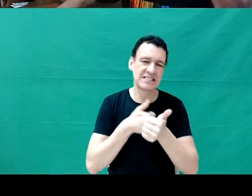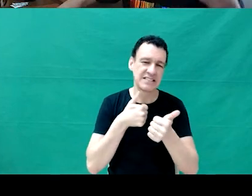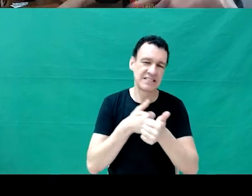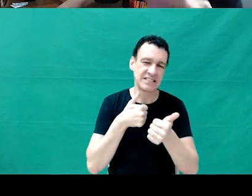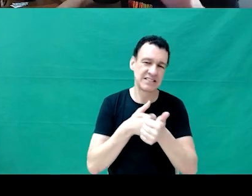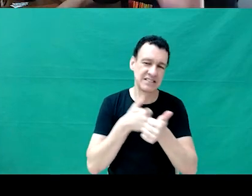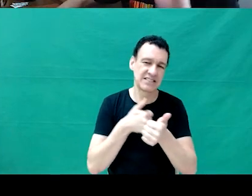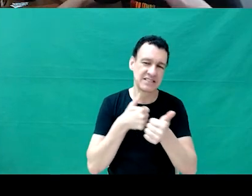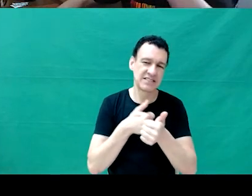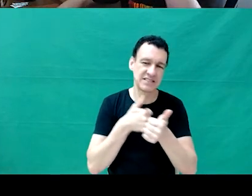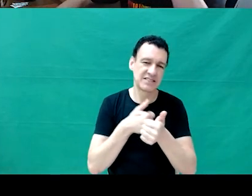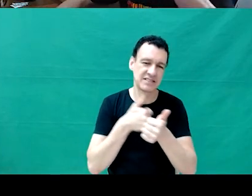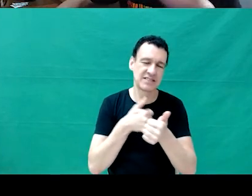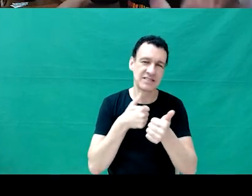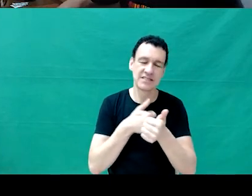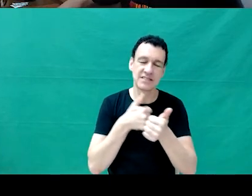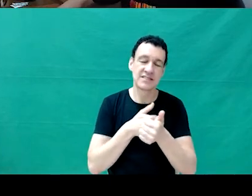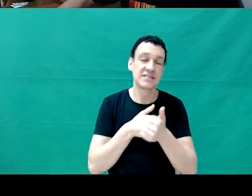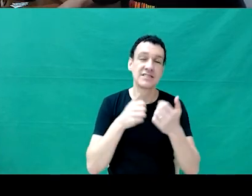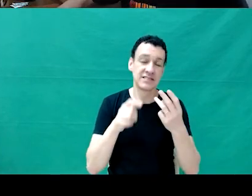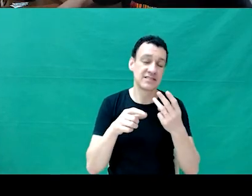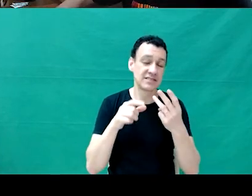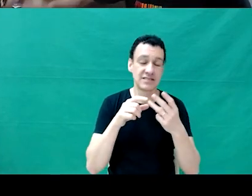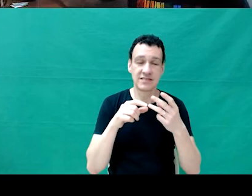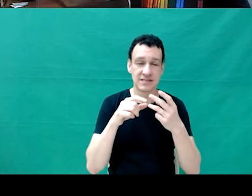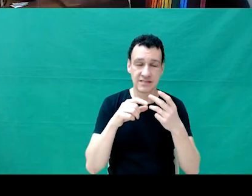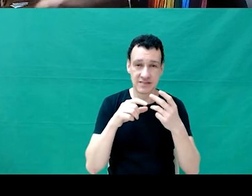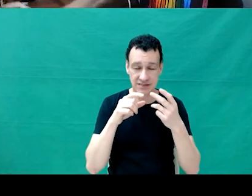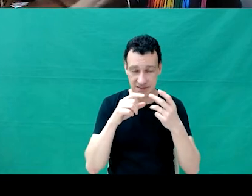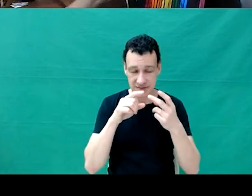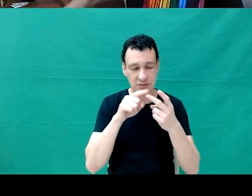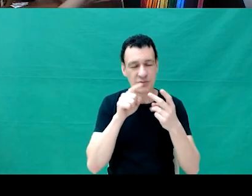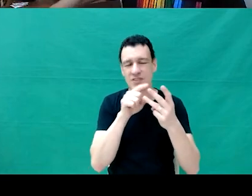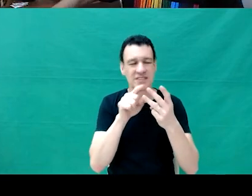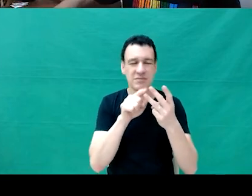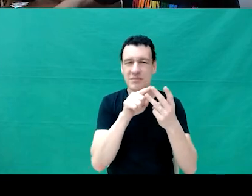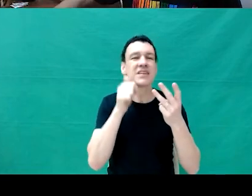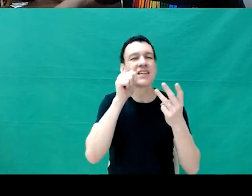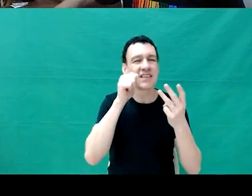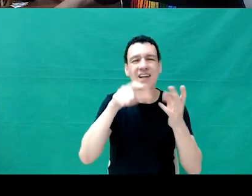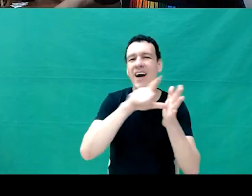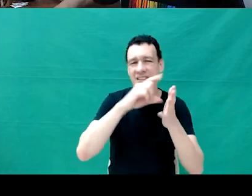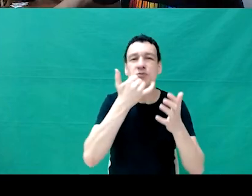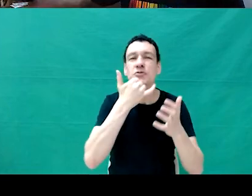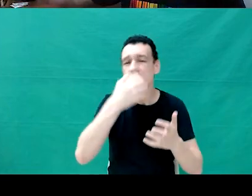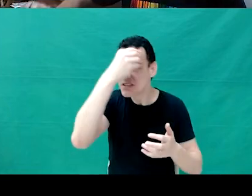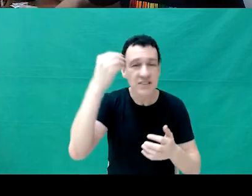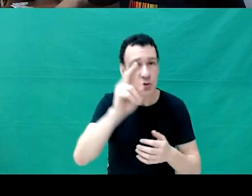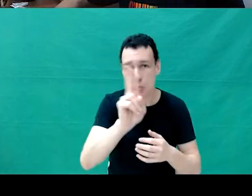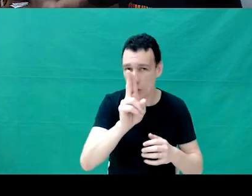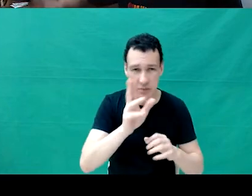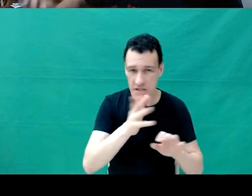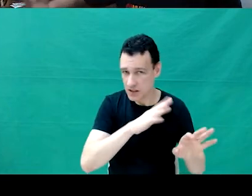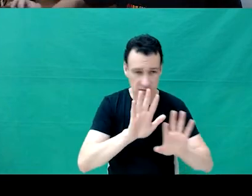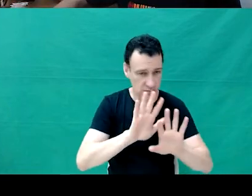E das moças que vieram antes comigo, desculpa, esqueci o nome delas agora, desculpa. A inclusão acontece quando se apresenta com as...